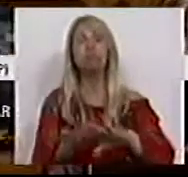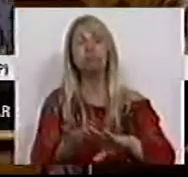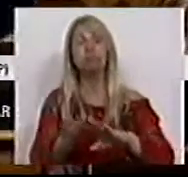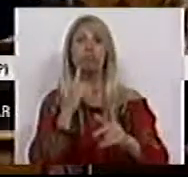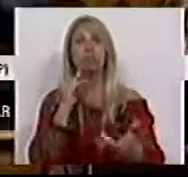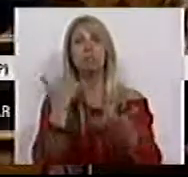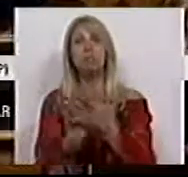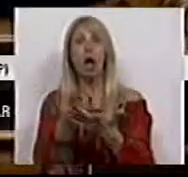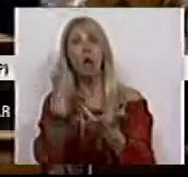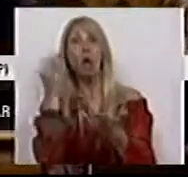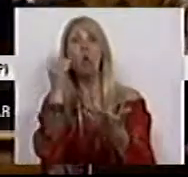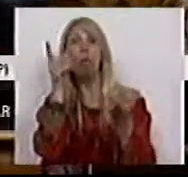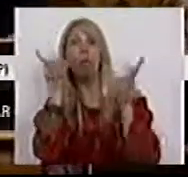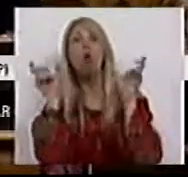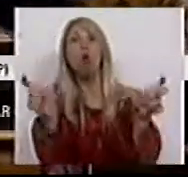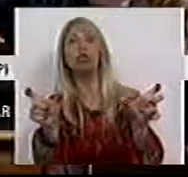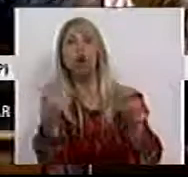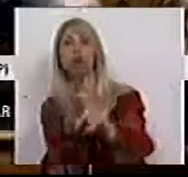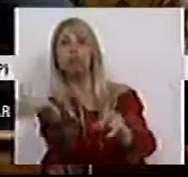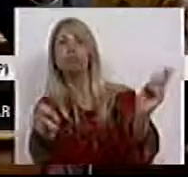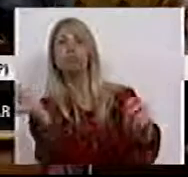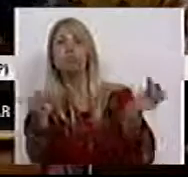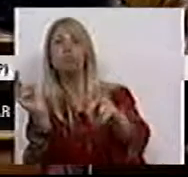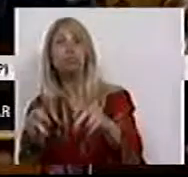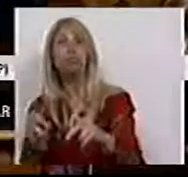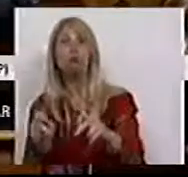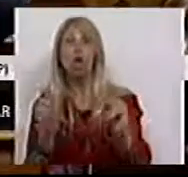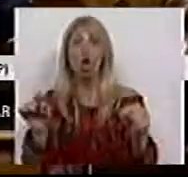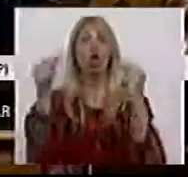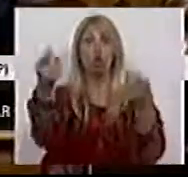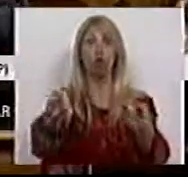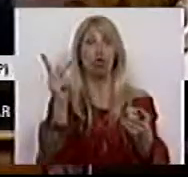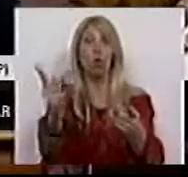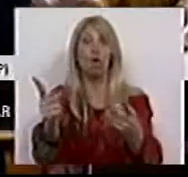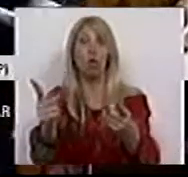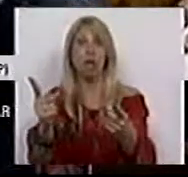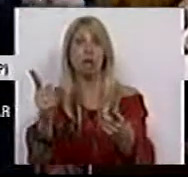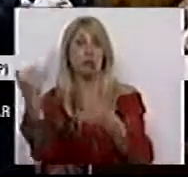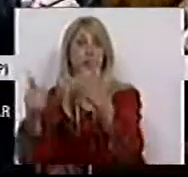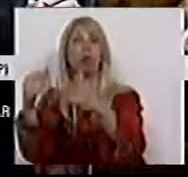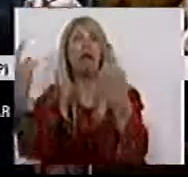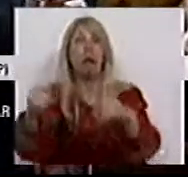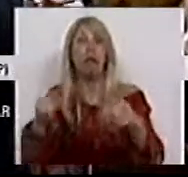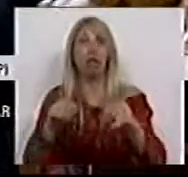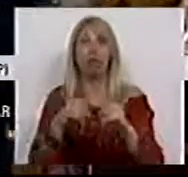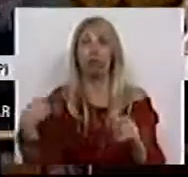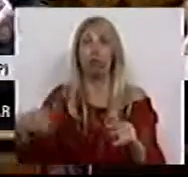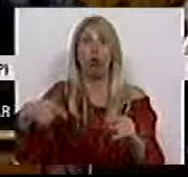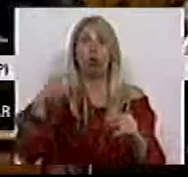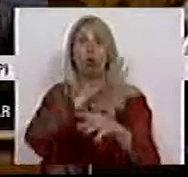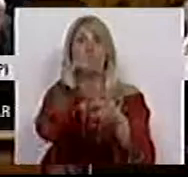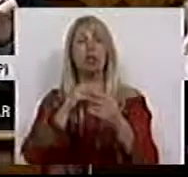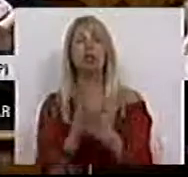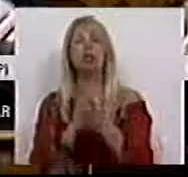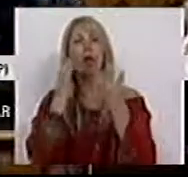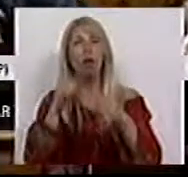esse tipo de fenómenos e todo o outro conjunto de epifenómenos violentos que vão surgindo na espuma dos dias na escola pública. Mas não